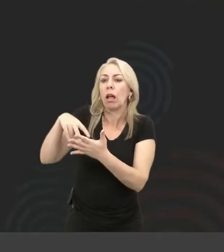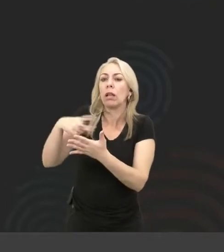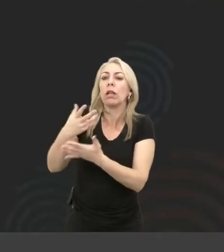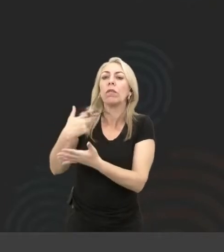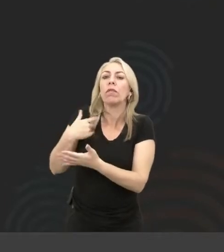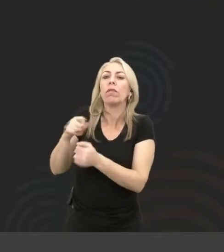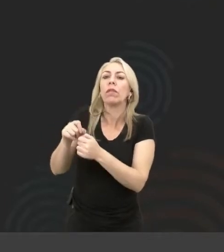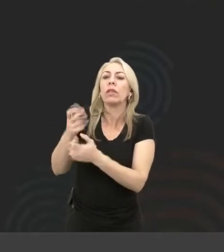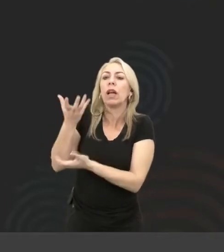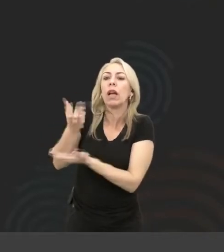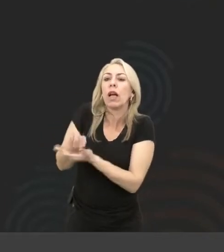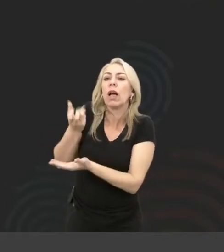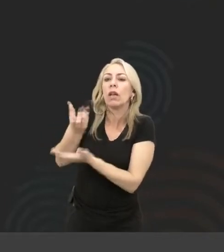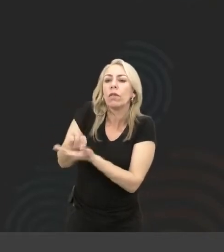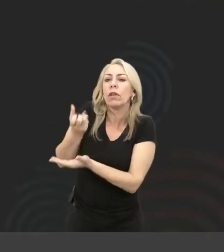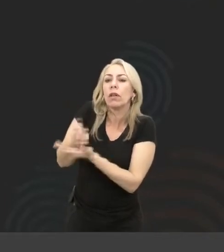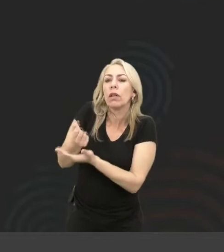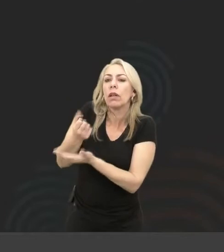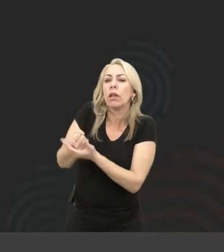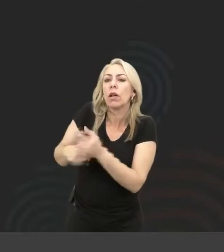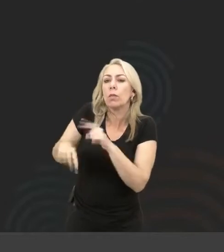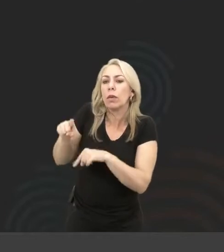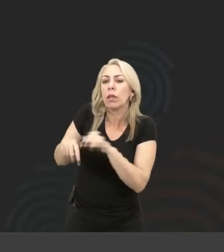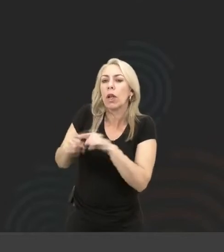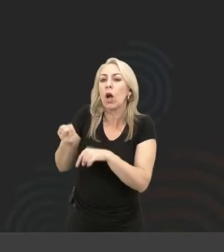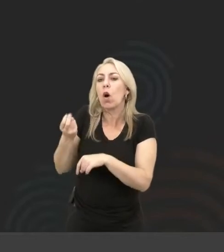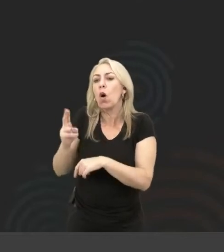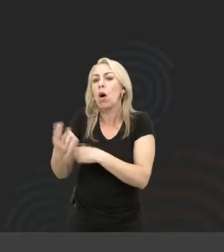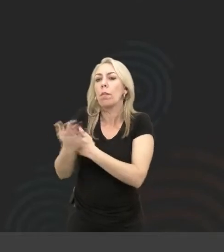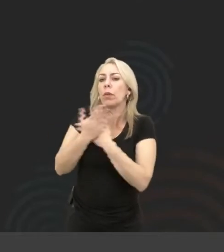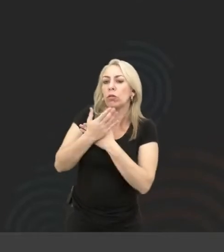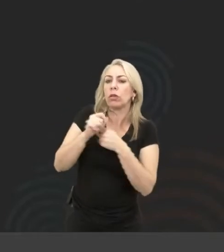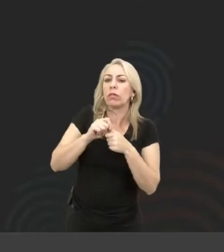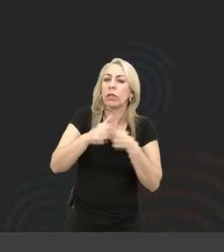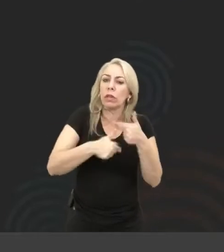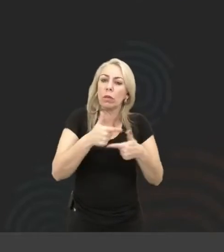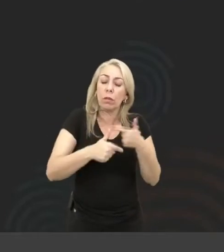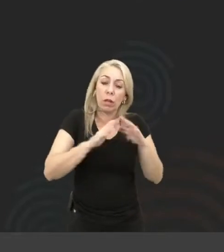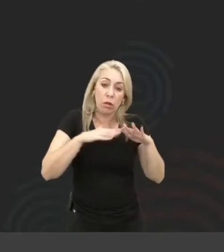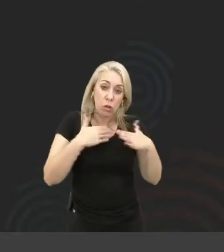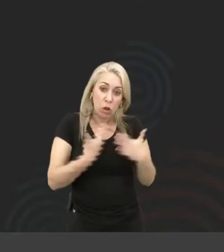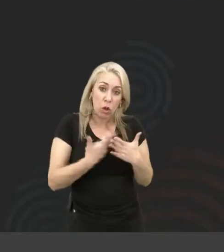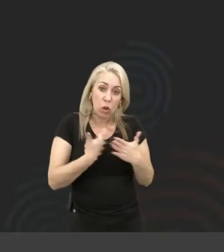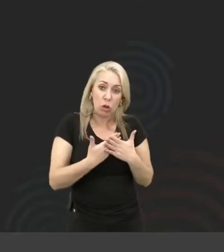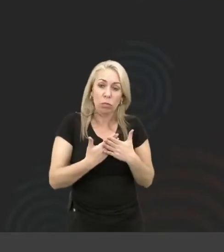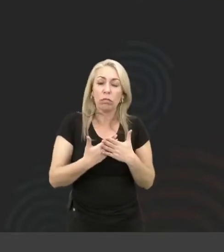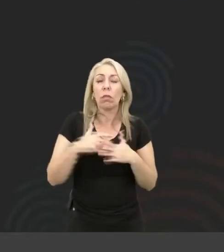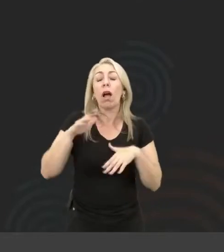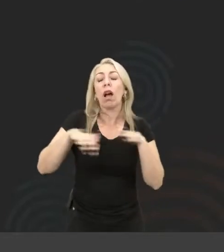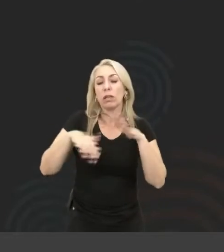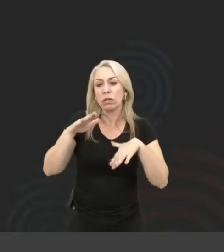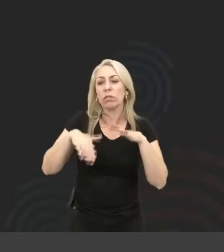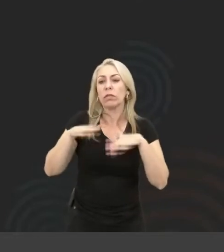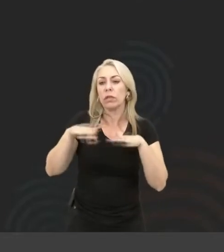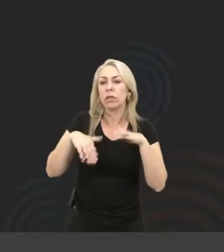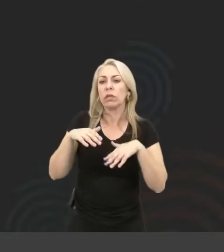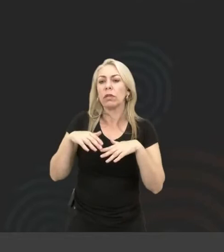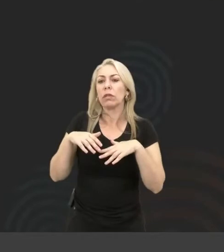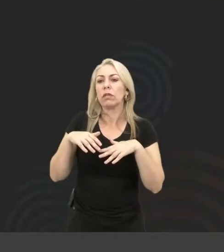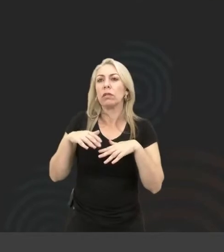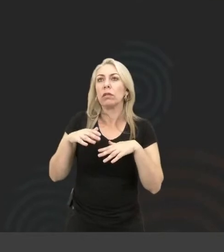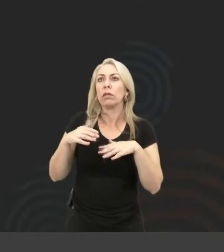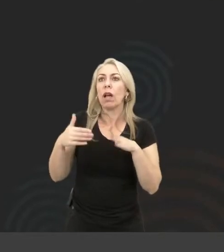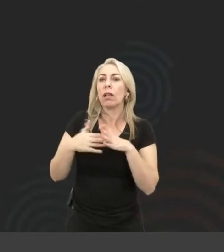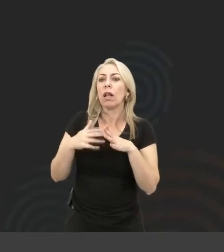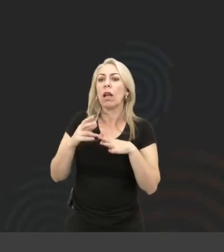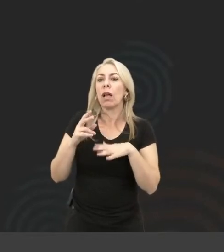gravando material para mim, ou me ajudando a fazer trabalho de escola, até às vezes as duas da manhã,